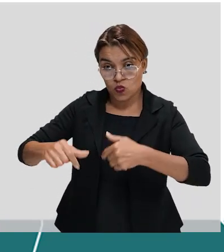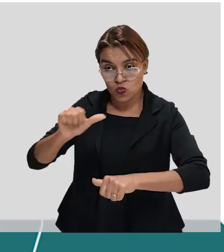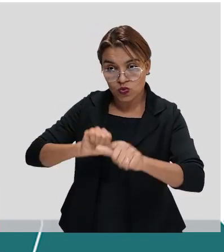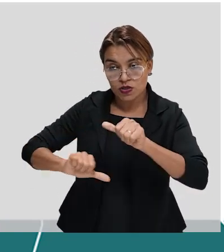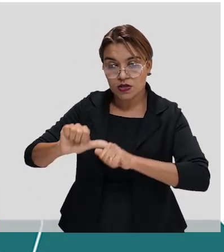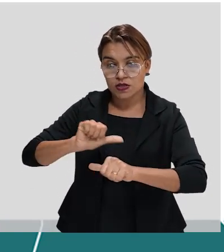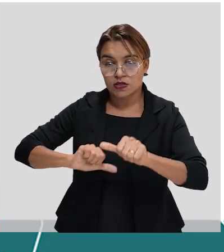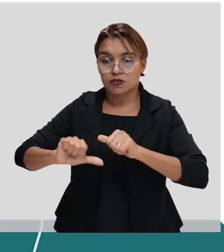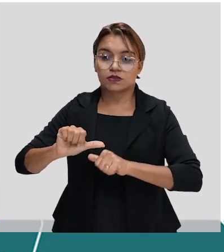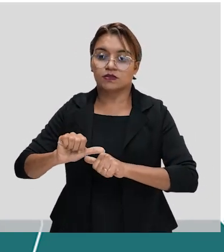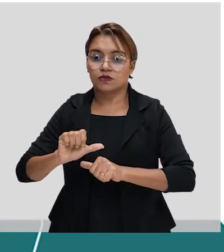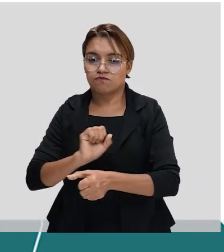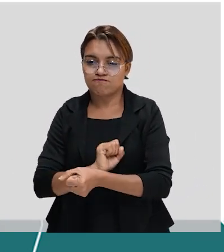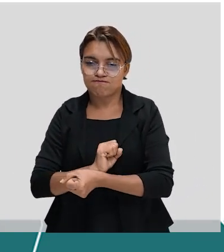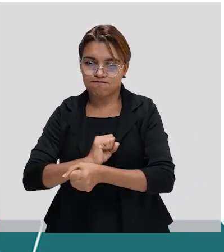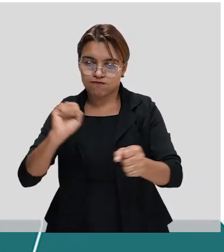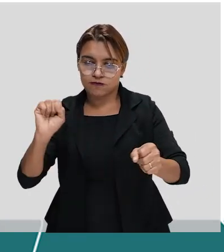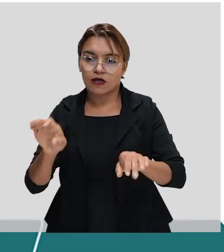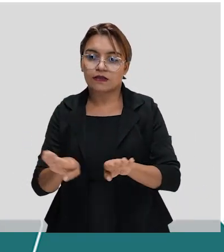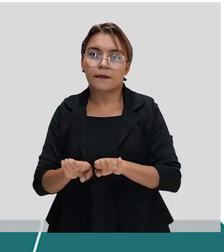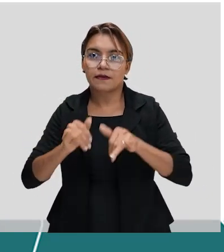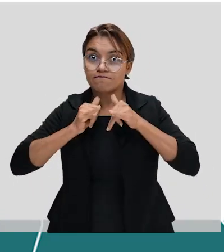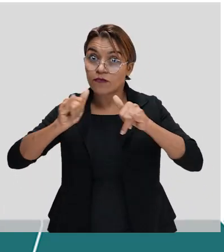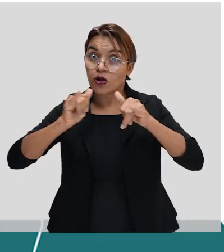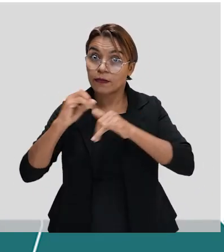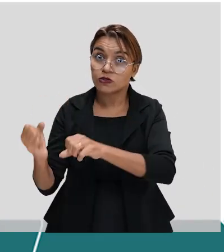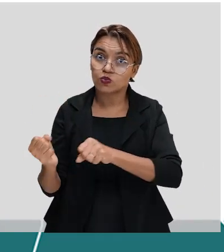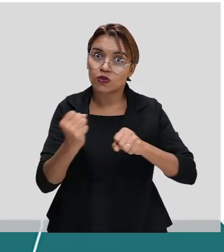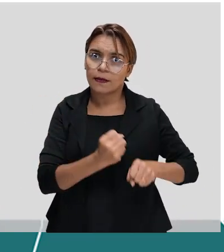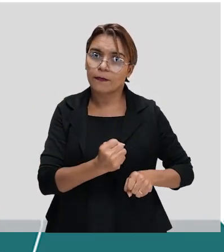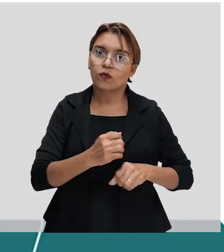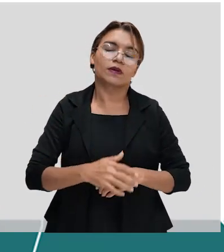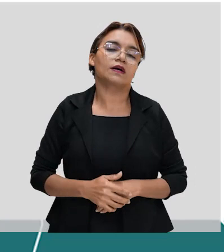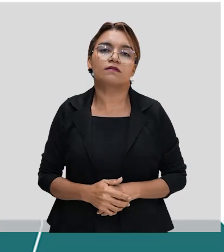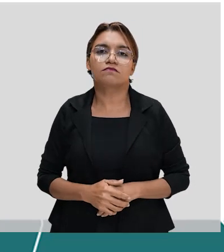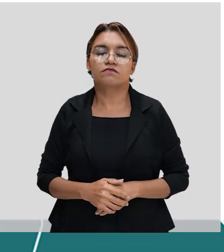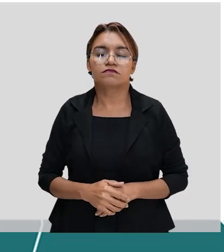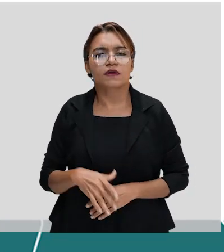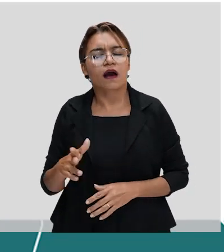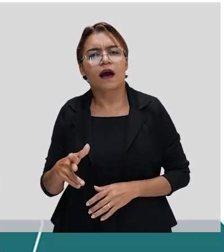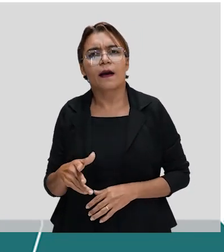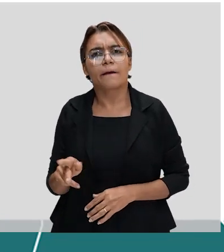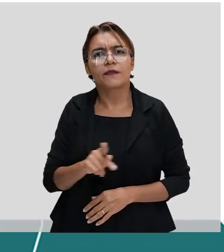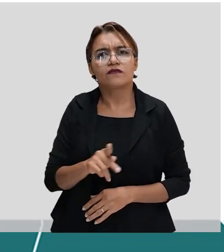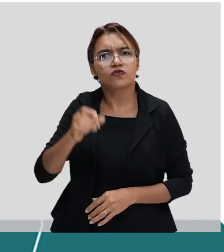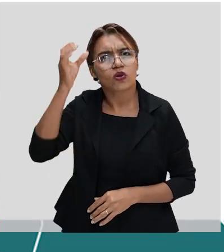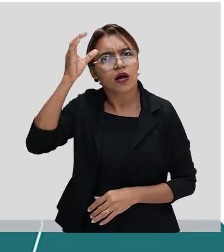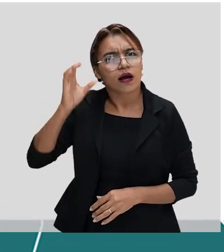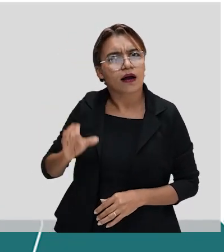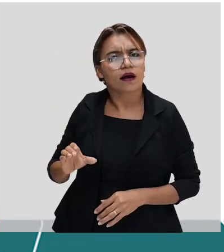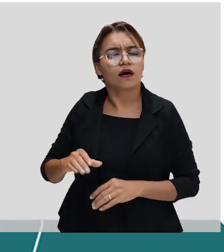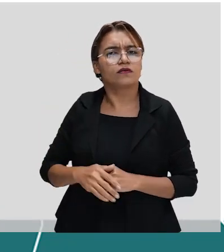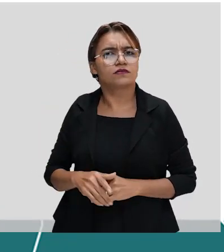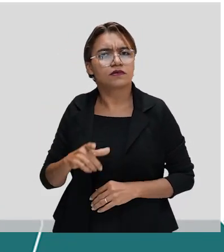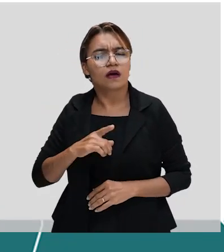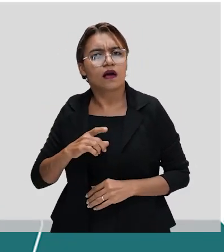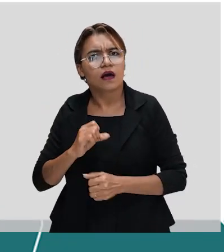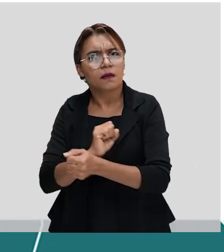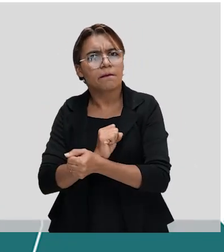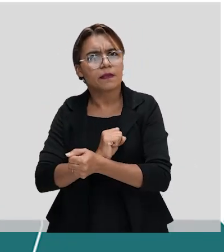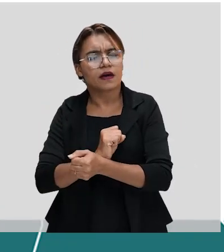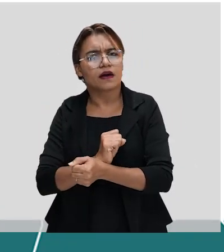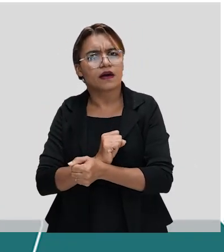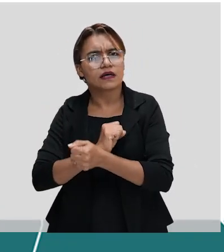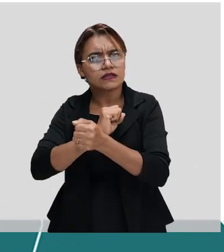Abolição da escravatura e proclamação da república. Ah, Cacau, mas a libertação dos escravos foi antes